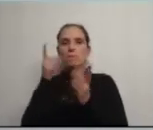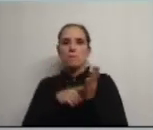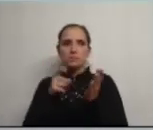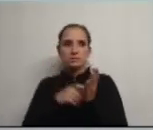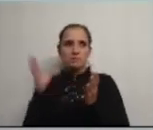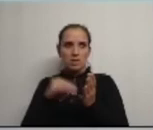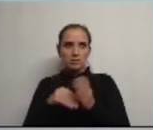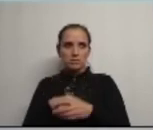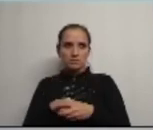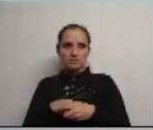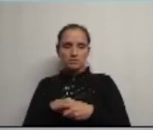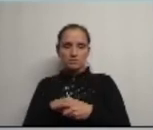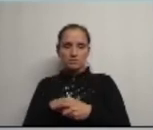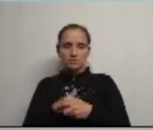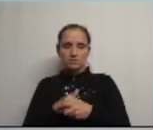necessitam